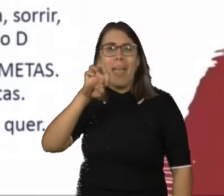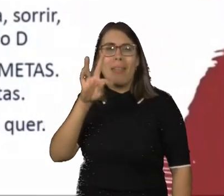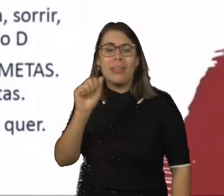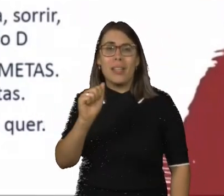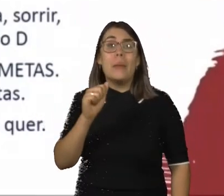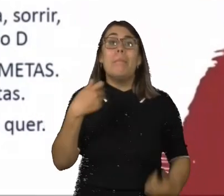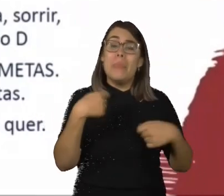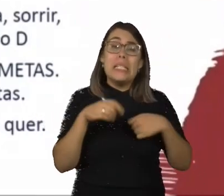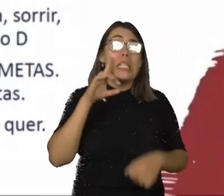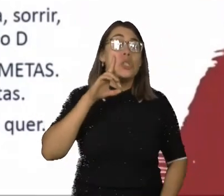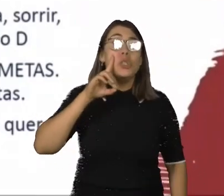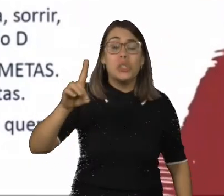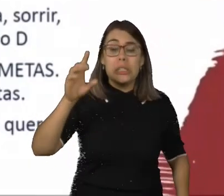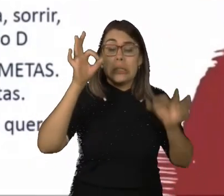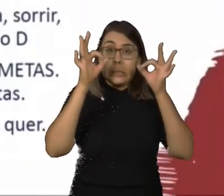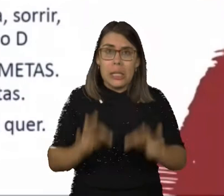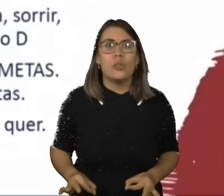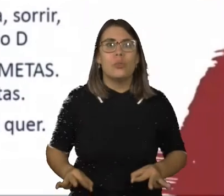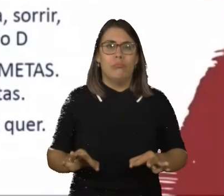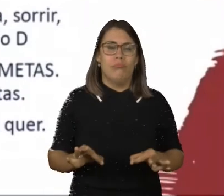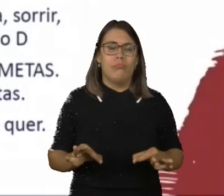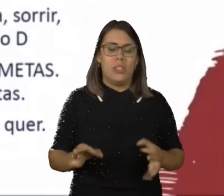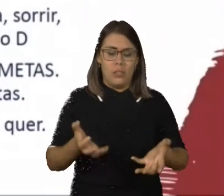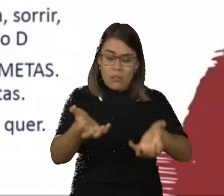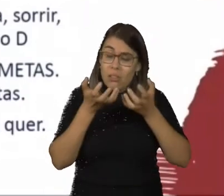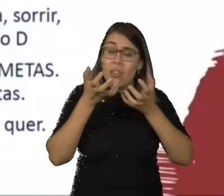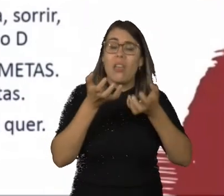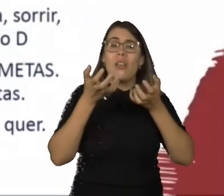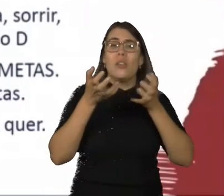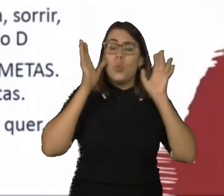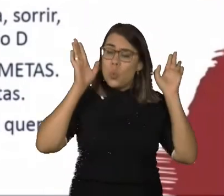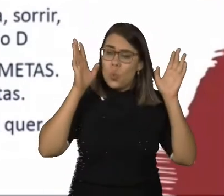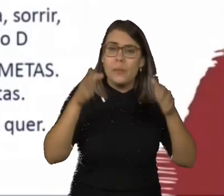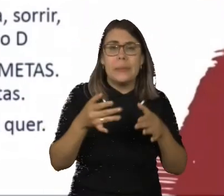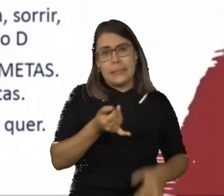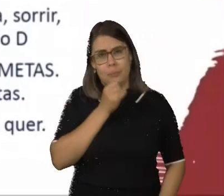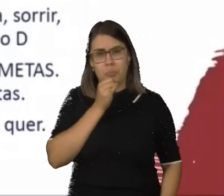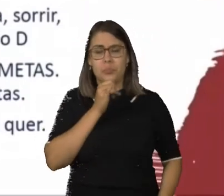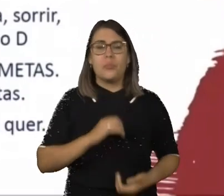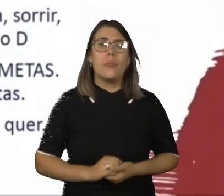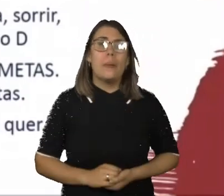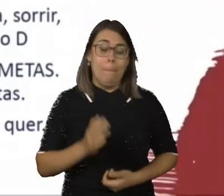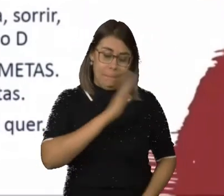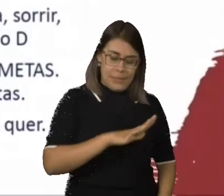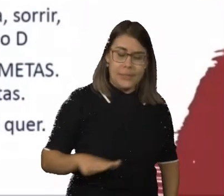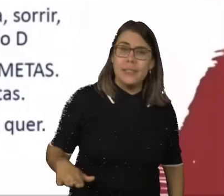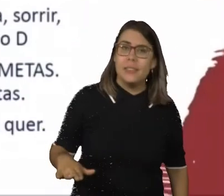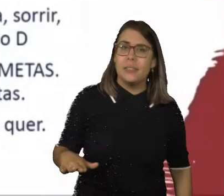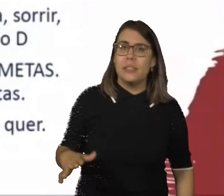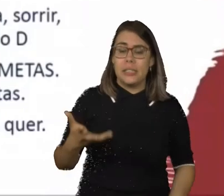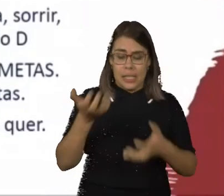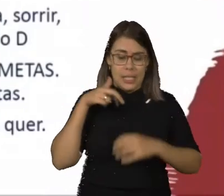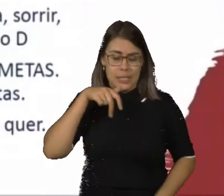Meta, ela tem que ser agora específica, que é o número 4. A gente tem que se concentrar no que quer. Vou dar um exemplo. Uma criança, quando bota a meta de